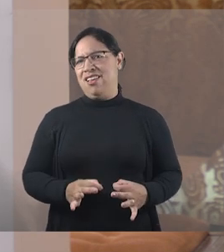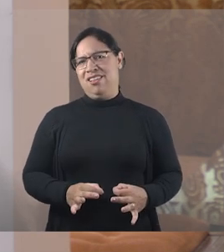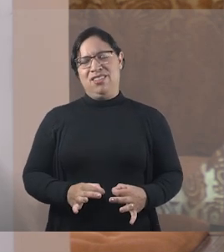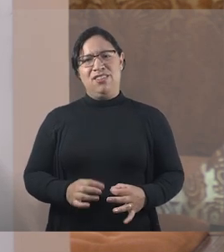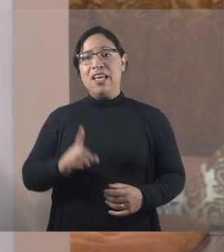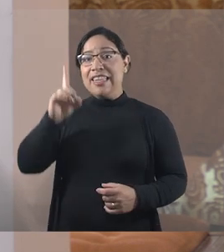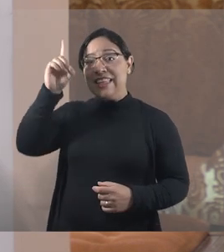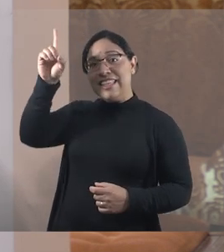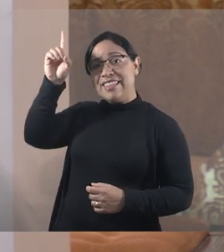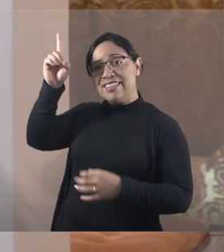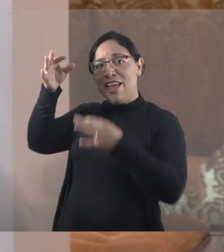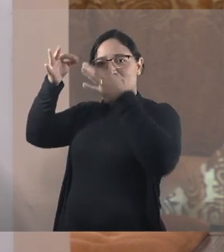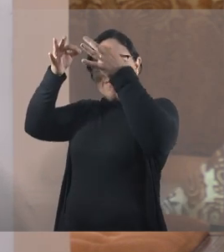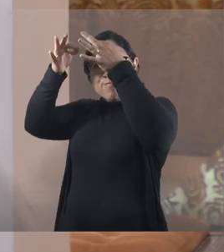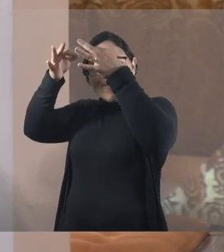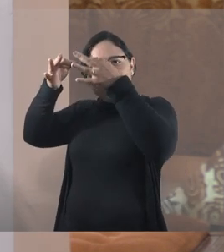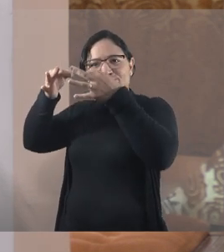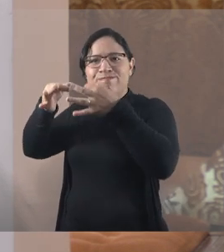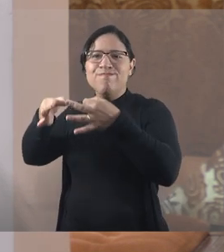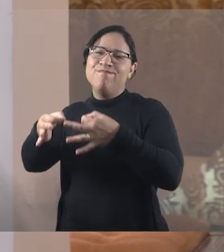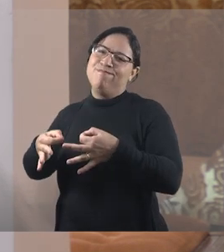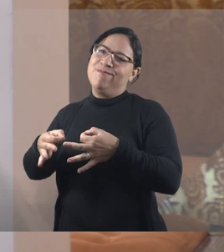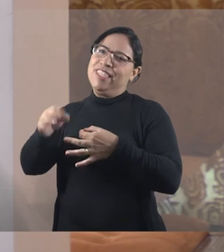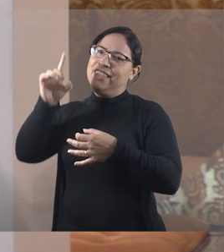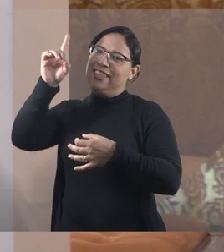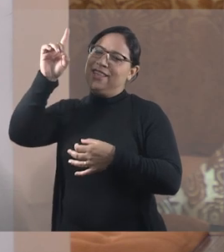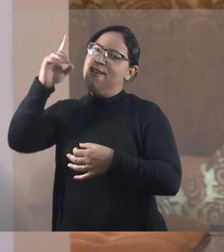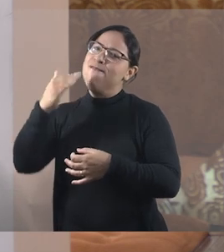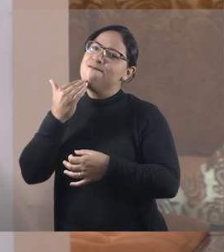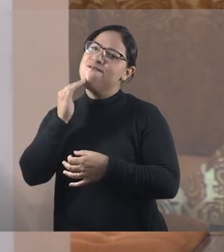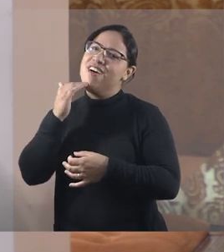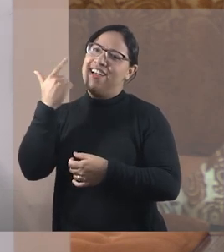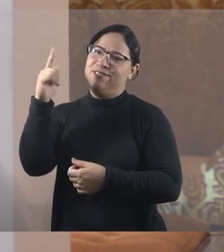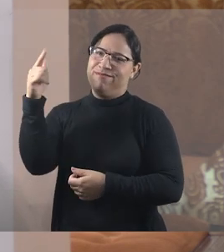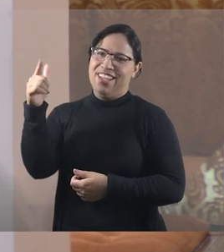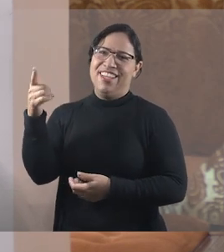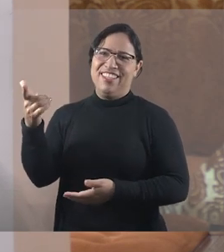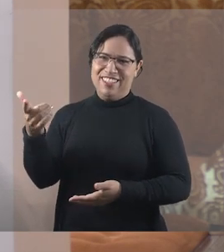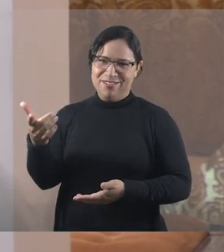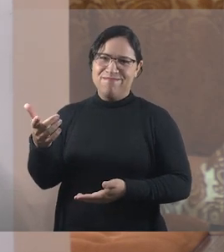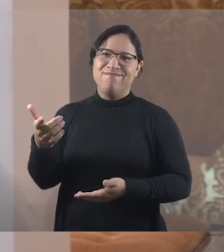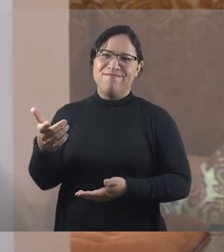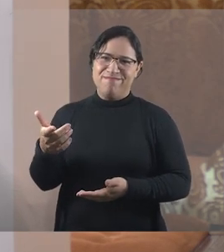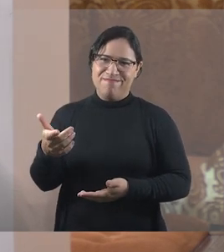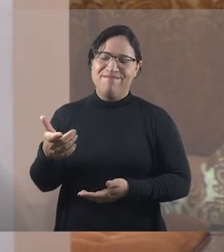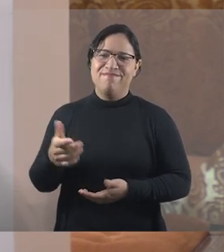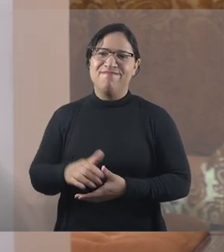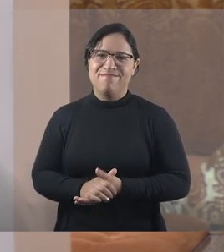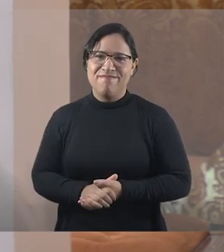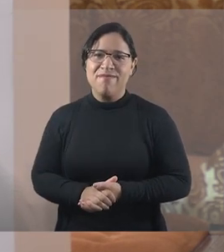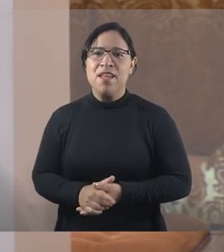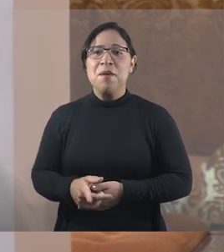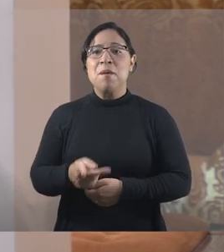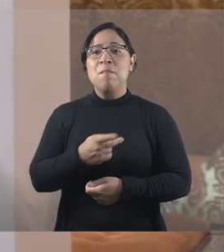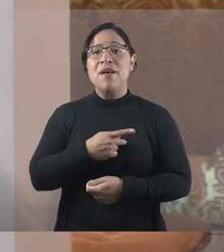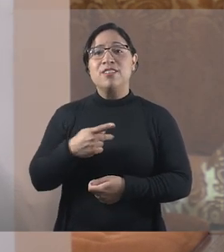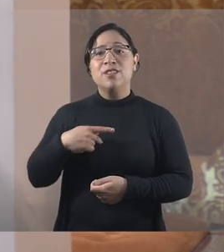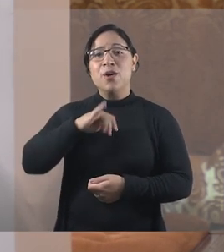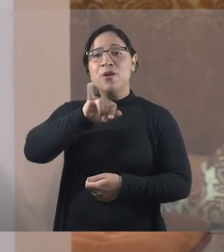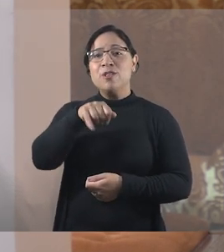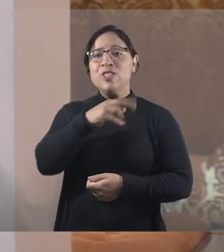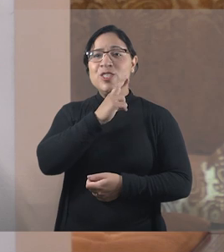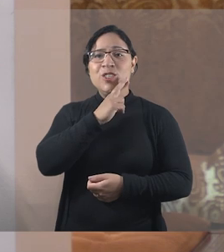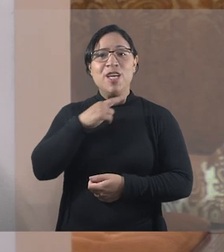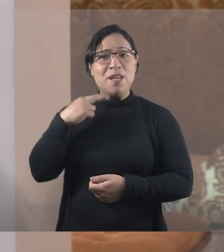com uma pena menor do que essa pessoa merece. E, seja qual for a situação, como diz o pastor Jeremias, no livro dele,